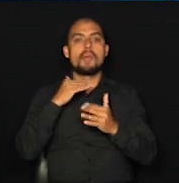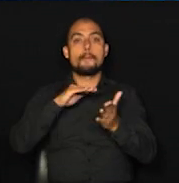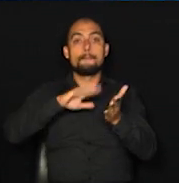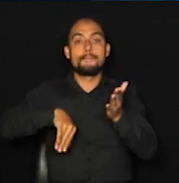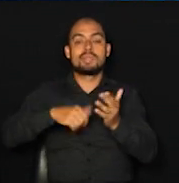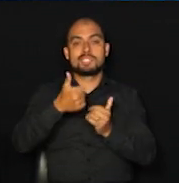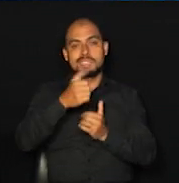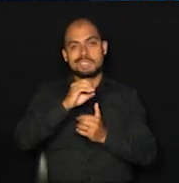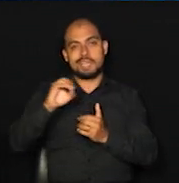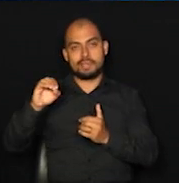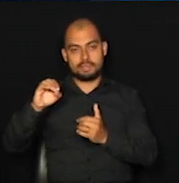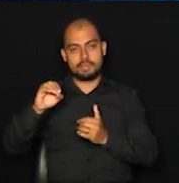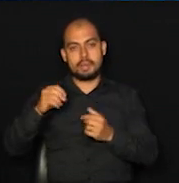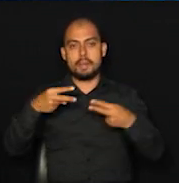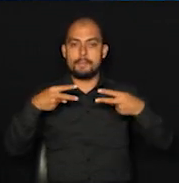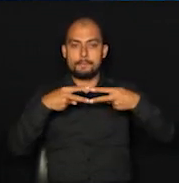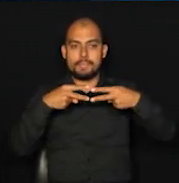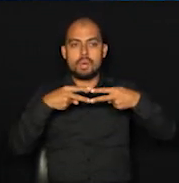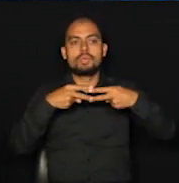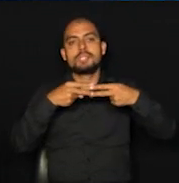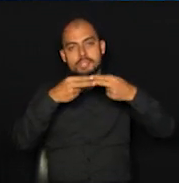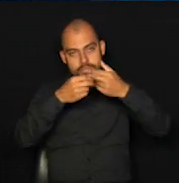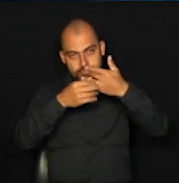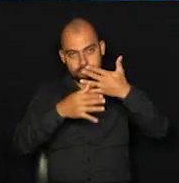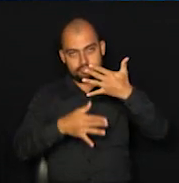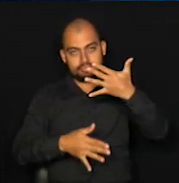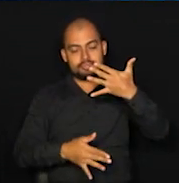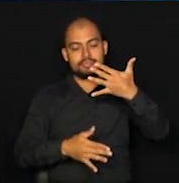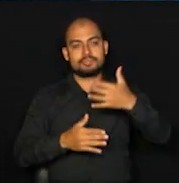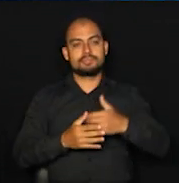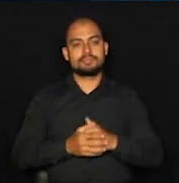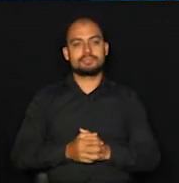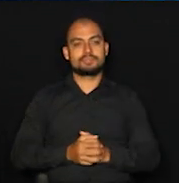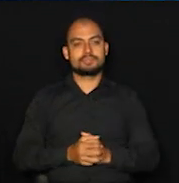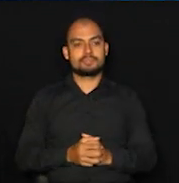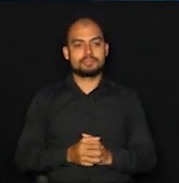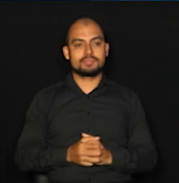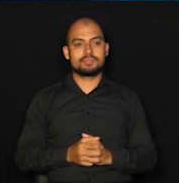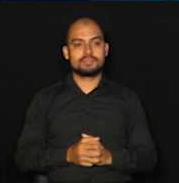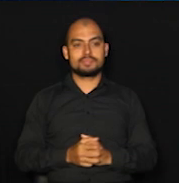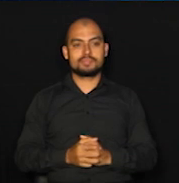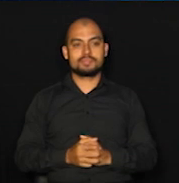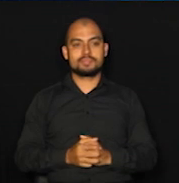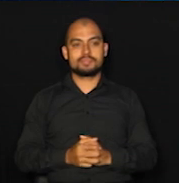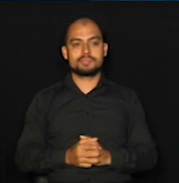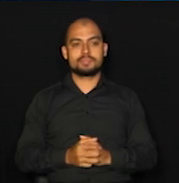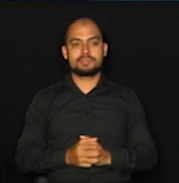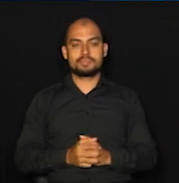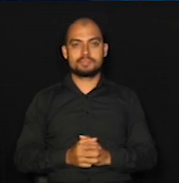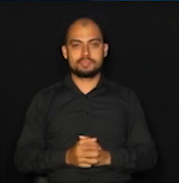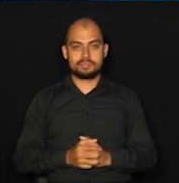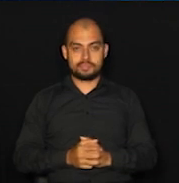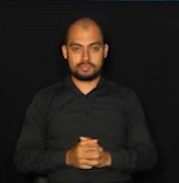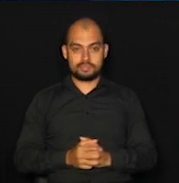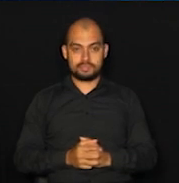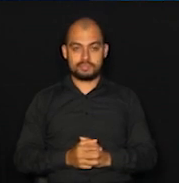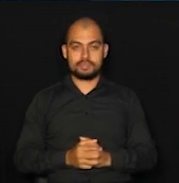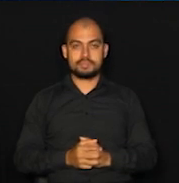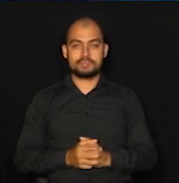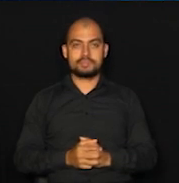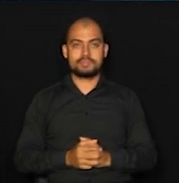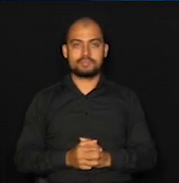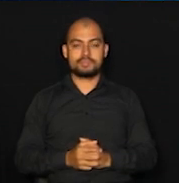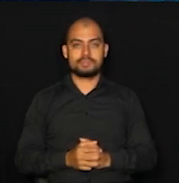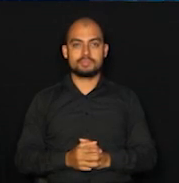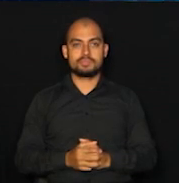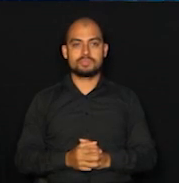Paulínia, Nova Odessa, seguida de Montemor, Cosmópolis, Vinhedo, Itatiba, Jaguariúna, Arthur, Nogueira